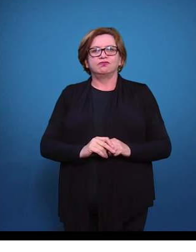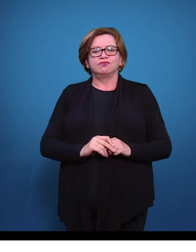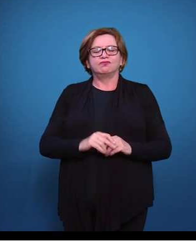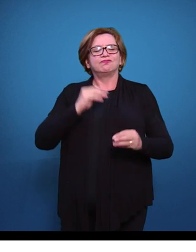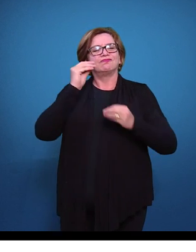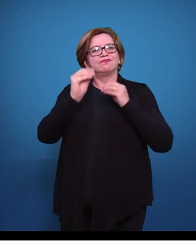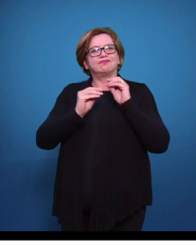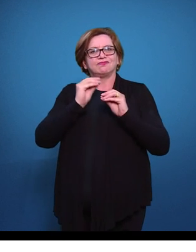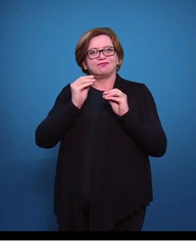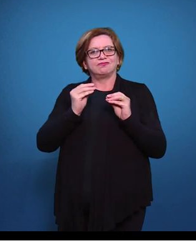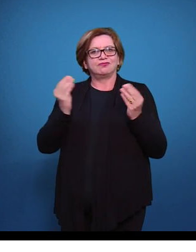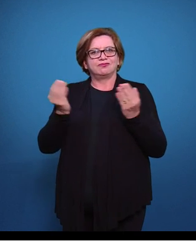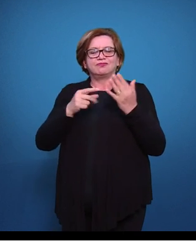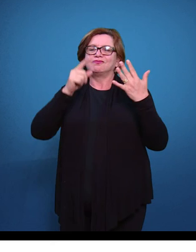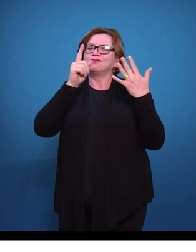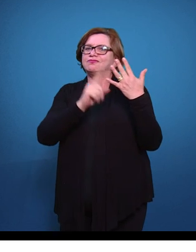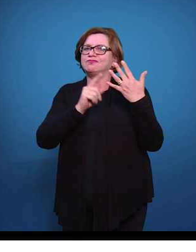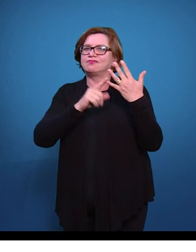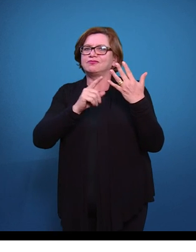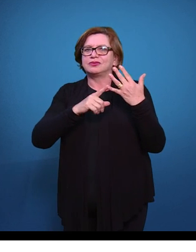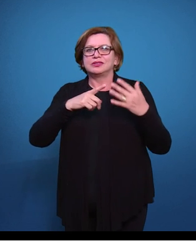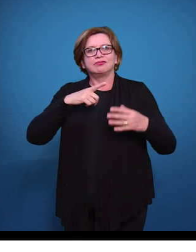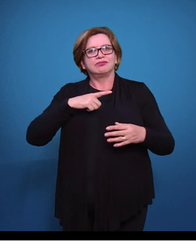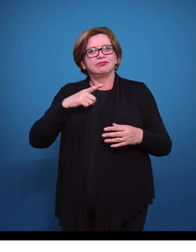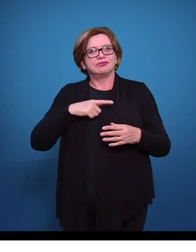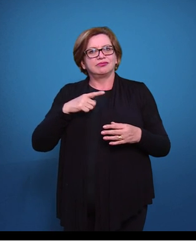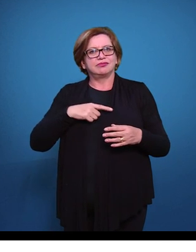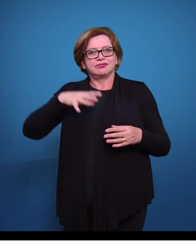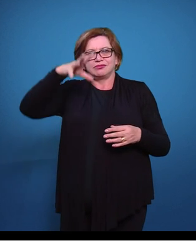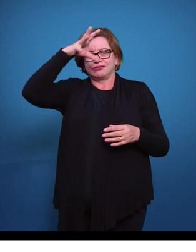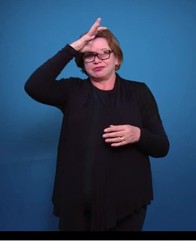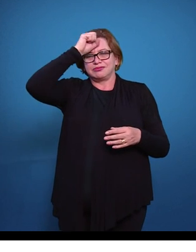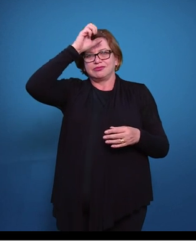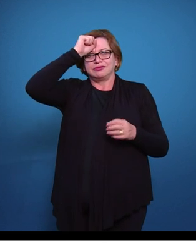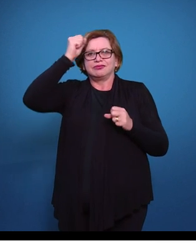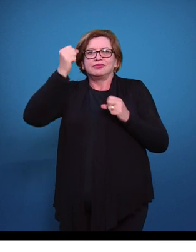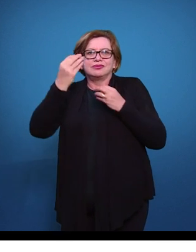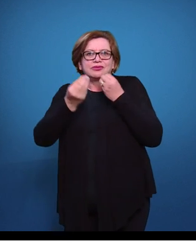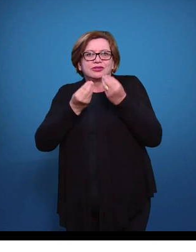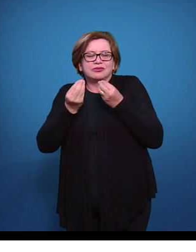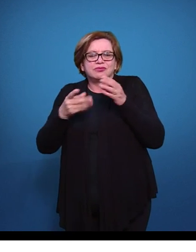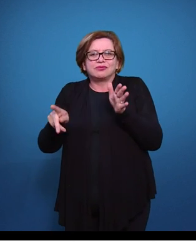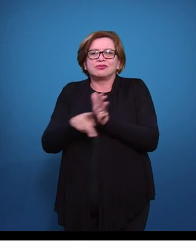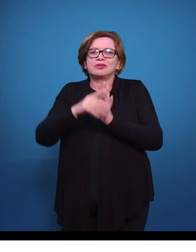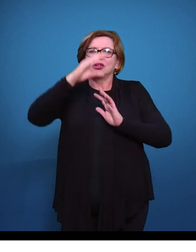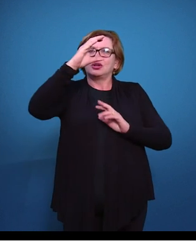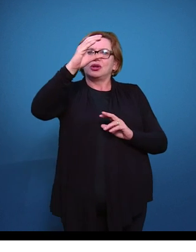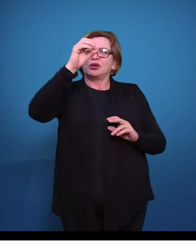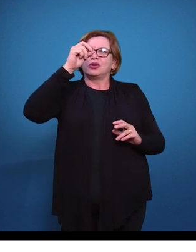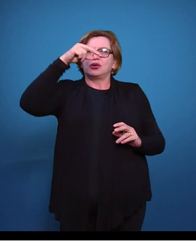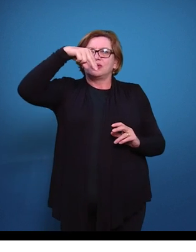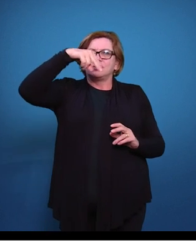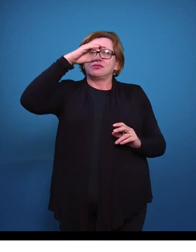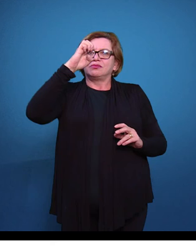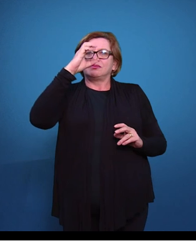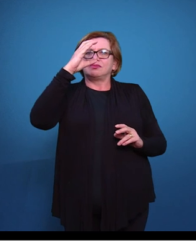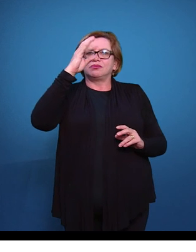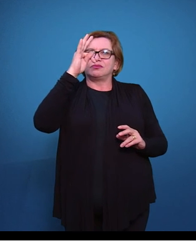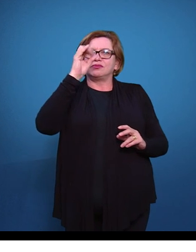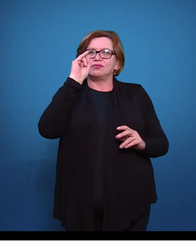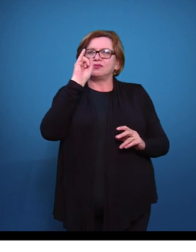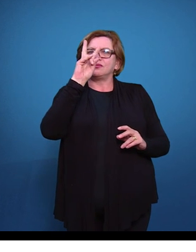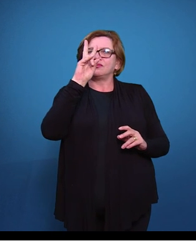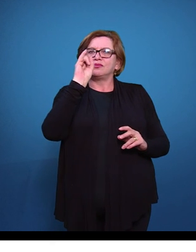Então, nesta quinta geração, nós temos uma aprendizagem baseada no conectivismo, que foi um termo que nós